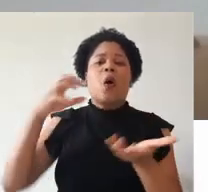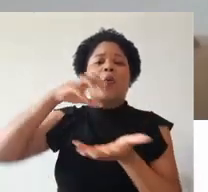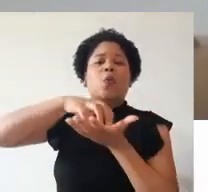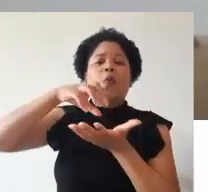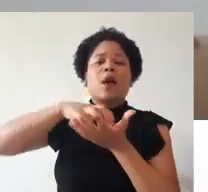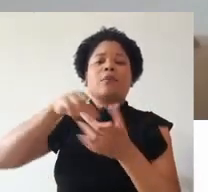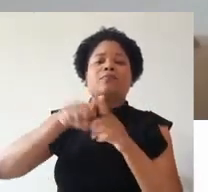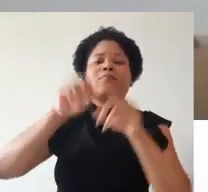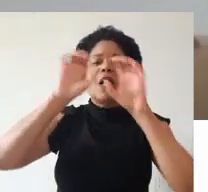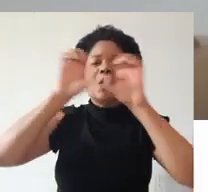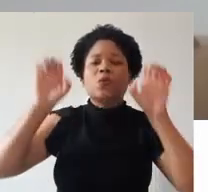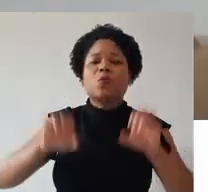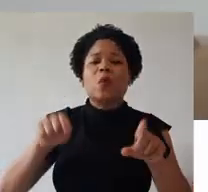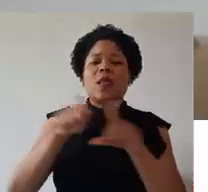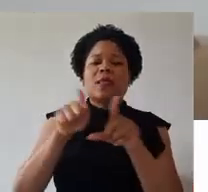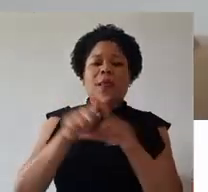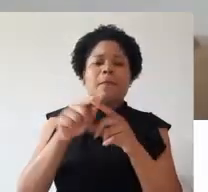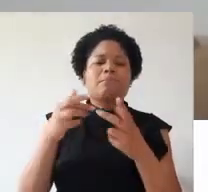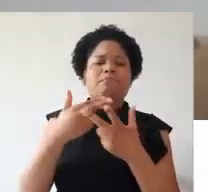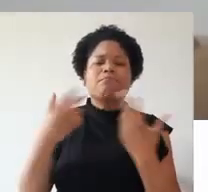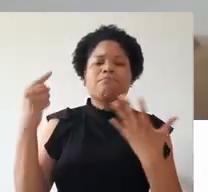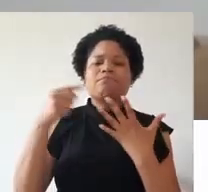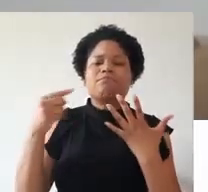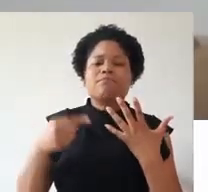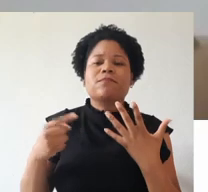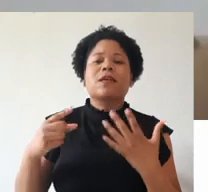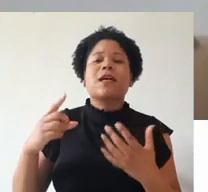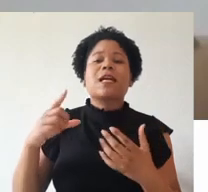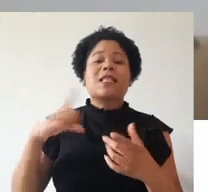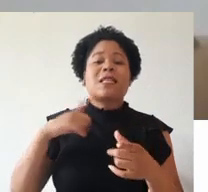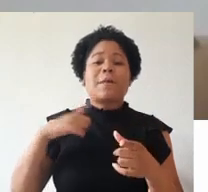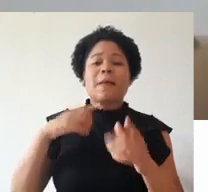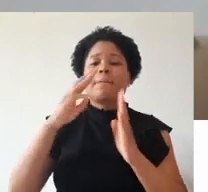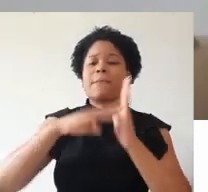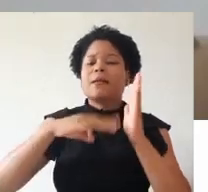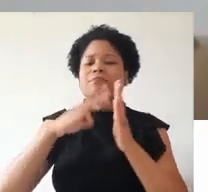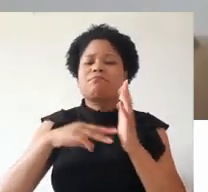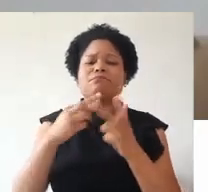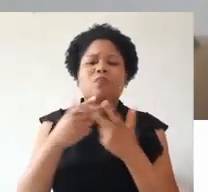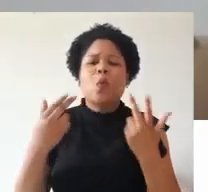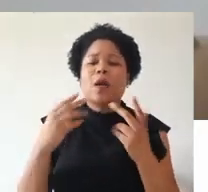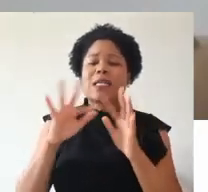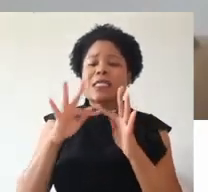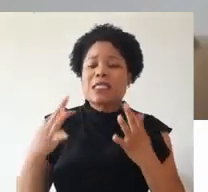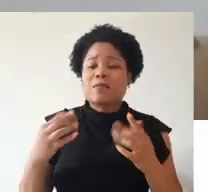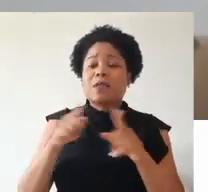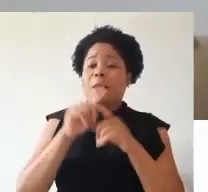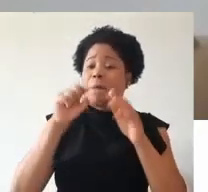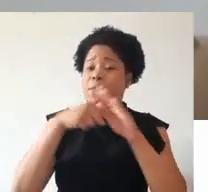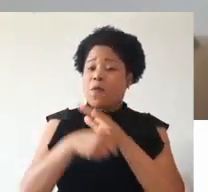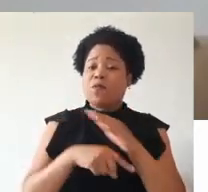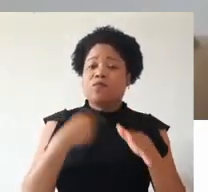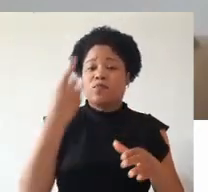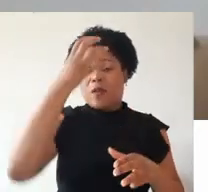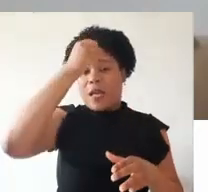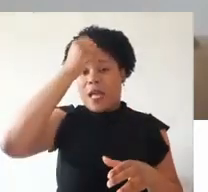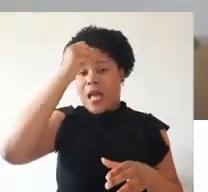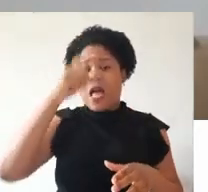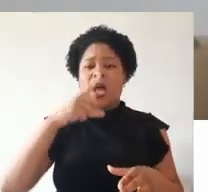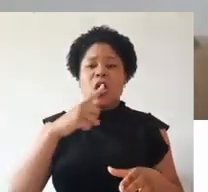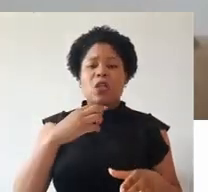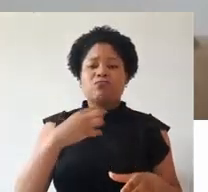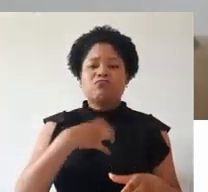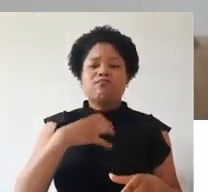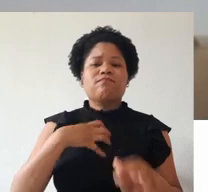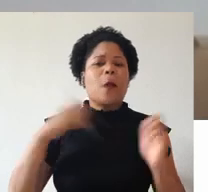relacionados à agricultura e à pecuária. Desde procedimentos simples aos mais complexos. Realmente nos